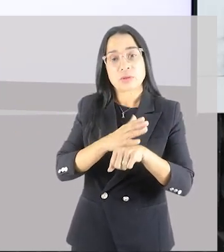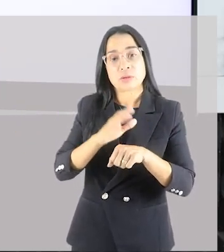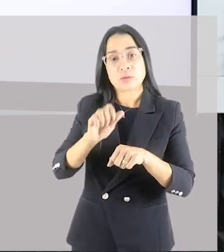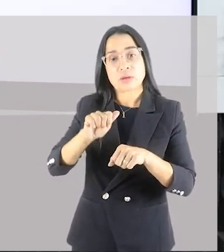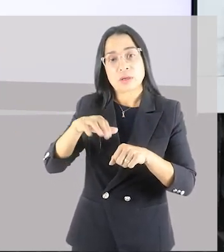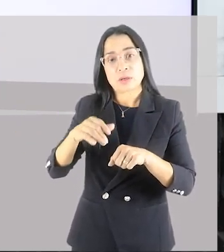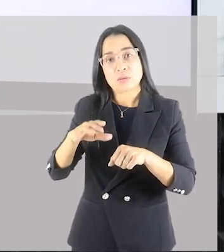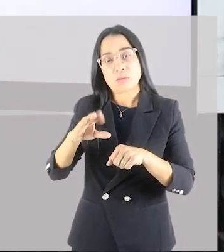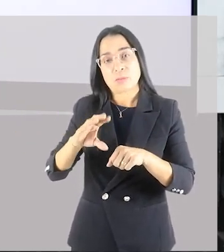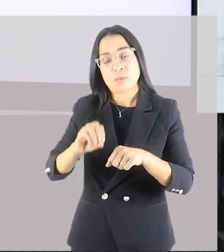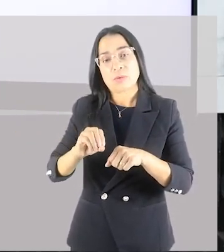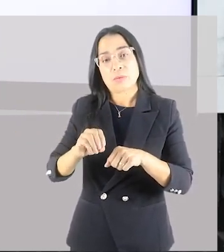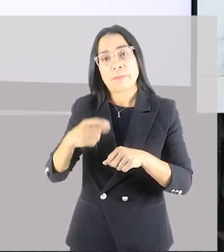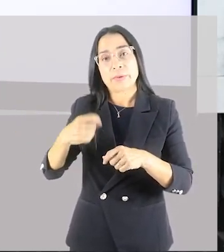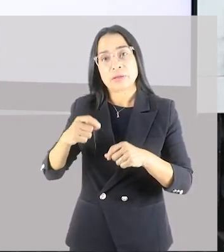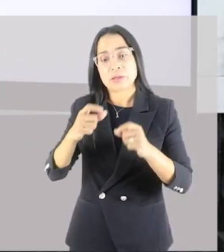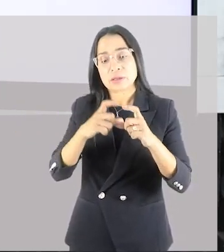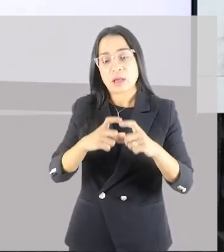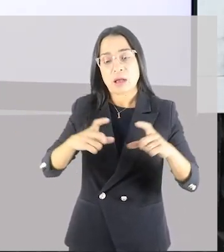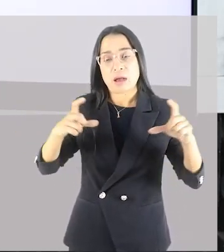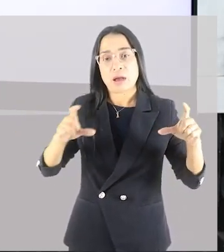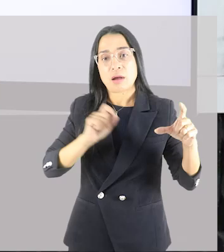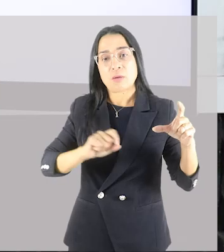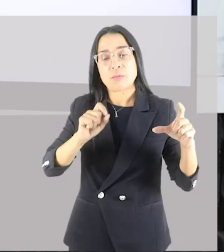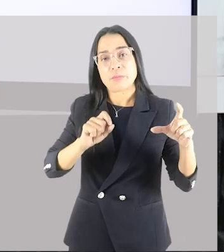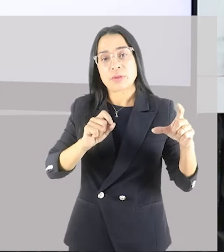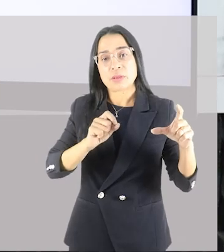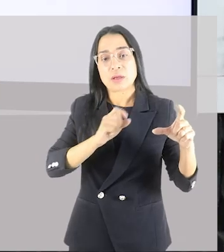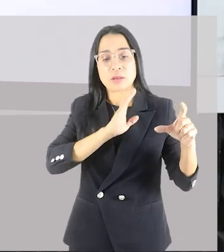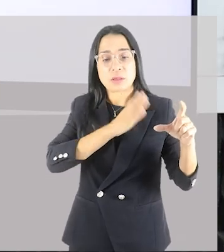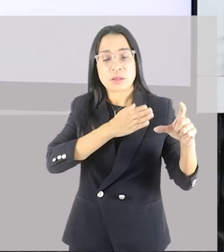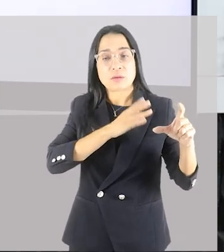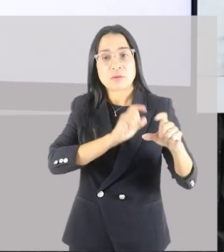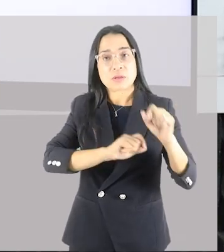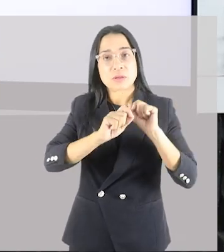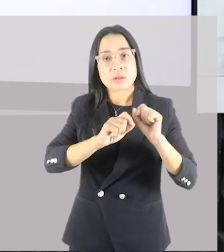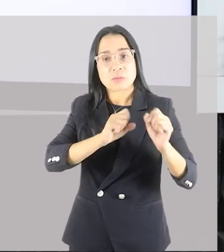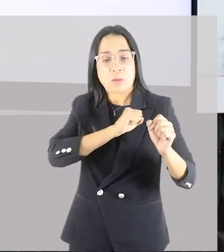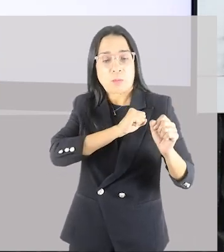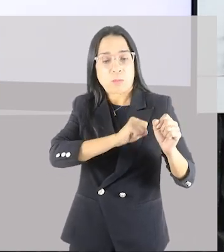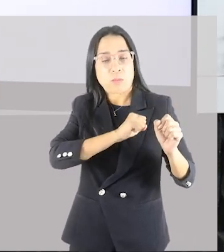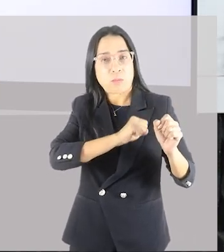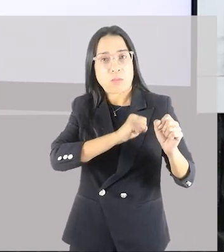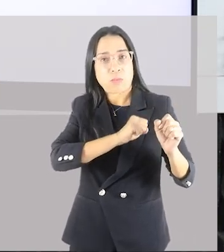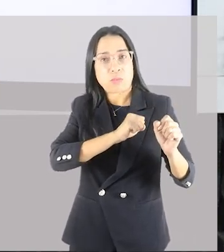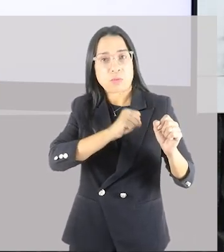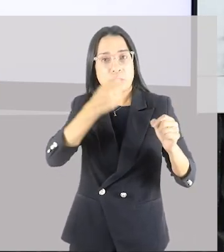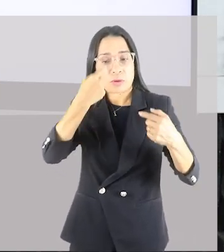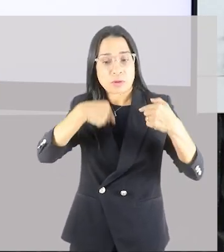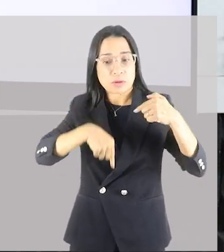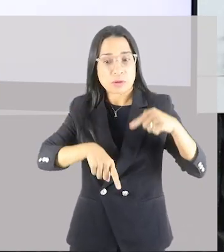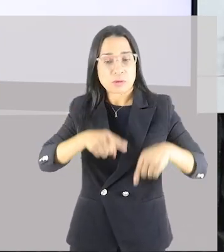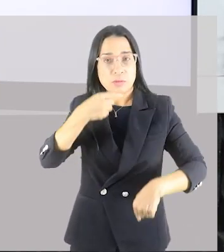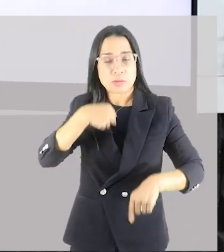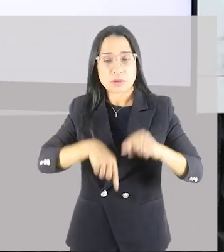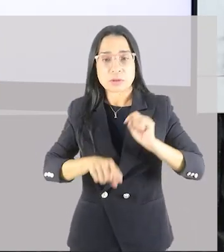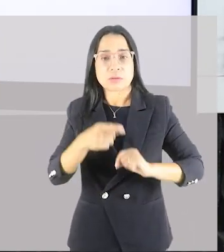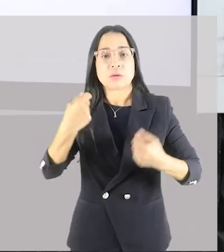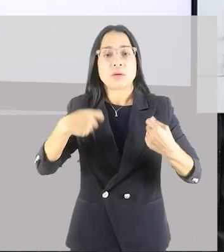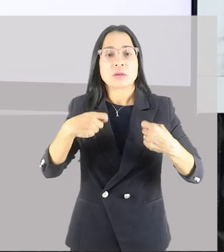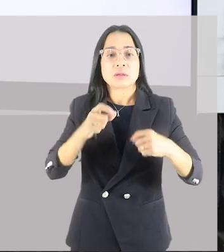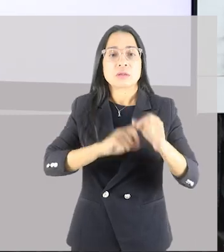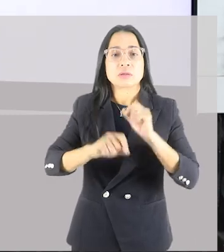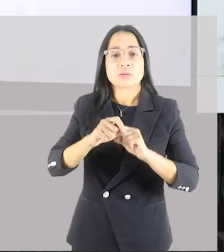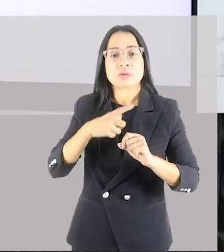o tamanho das cavidades cardíacas, para que ele possa bombear mais sangue para a circulação. Ele precisa